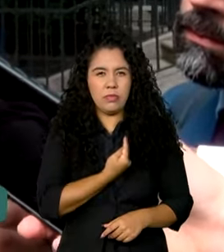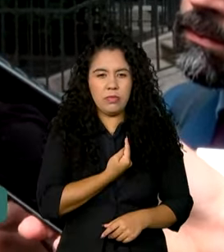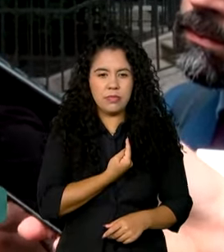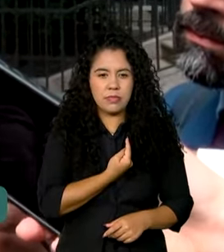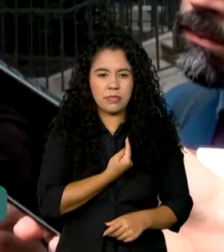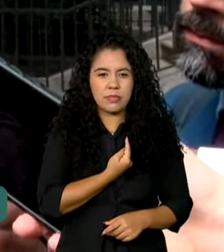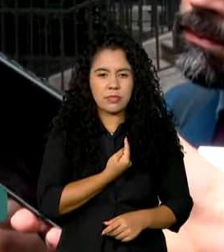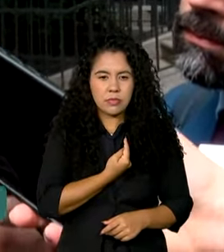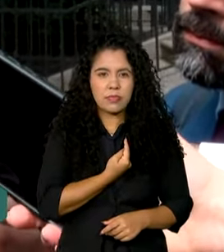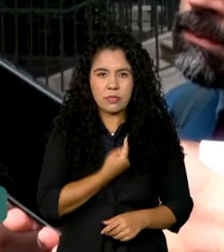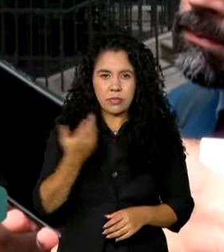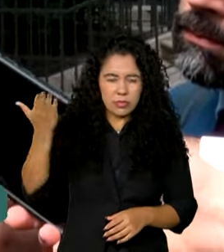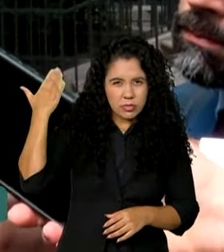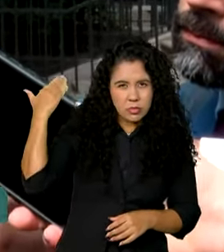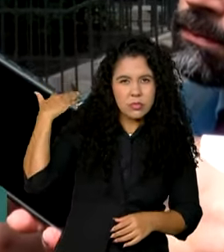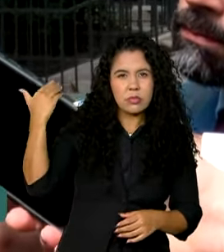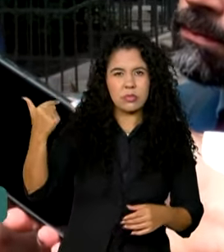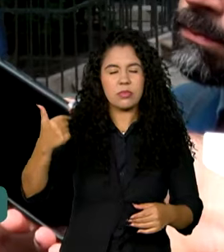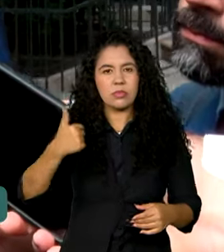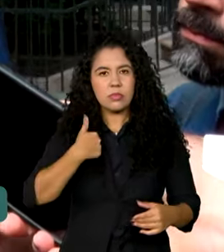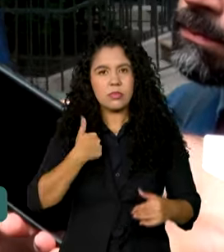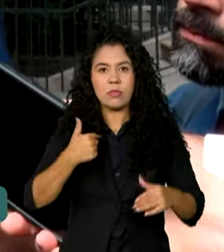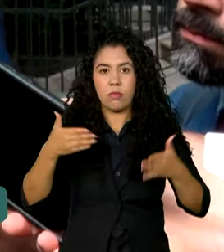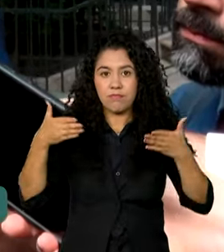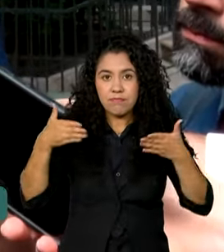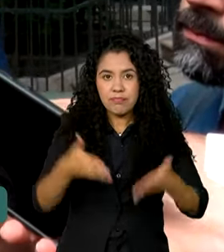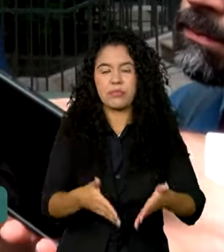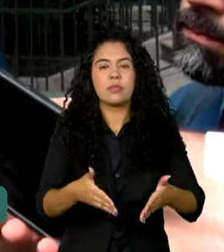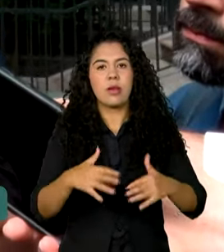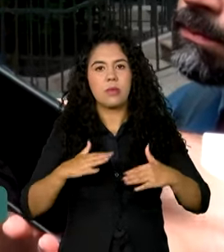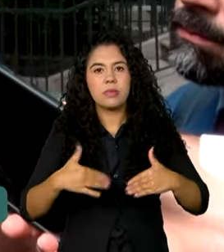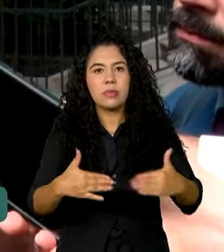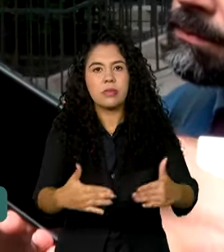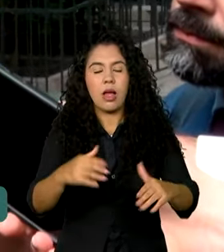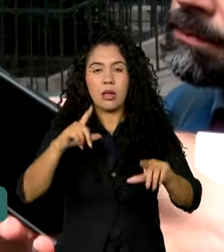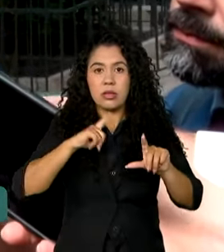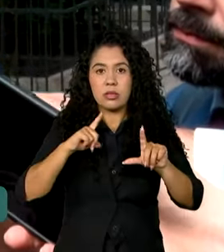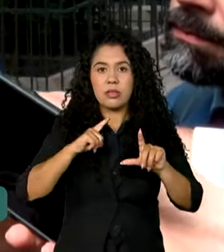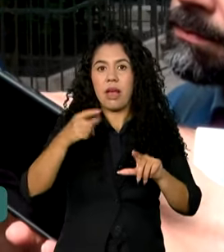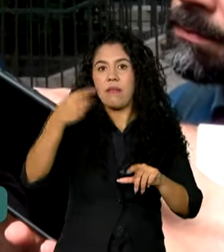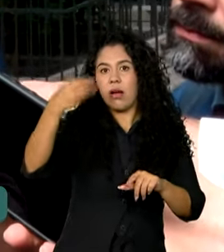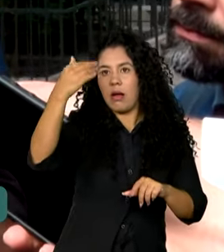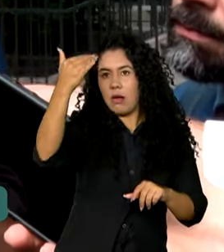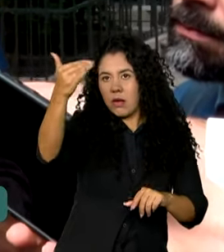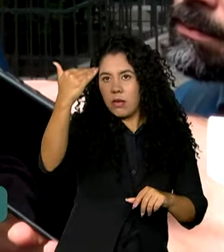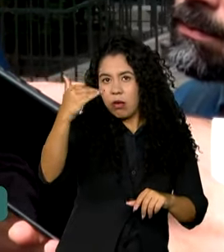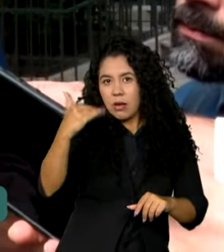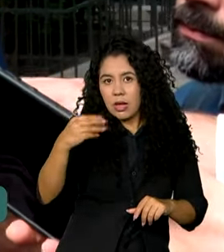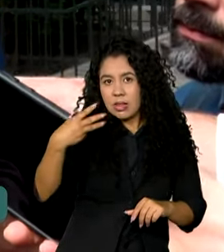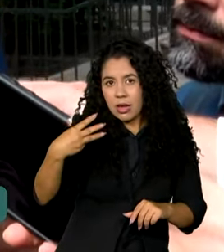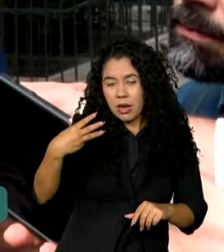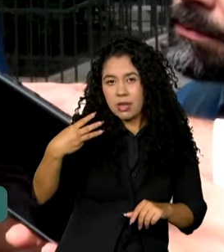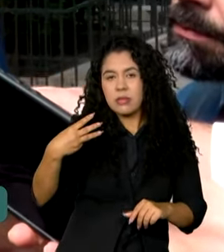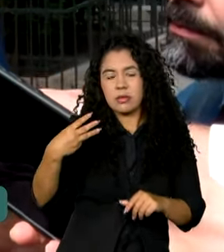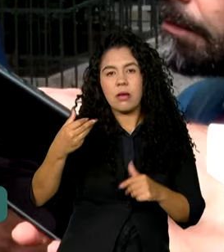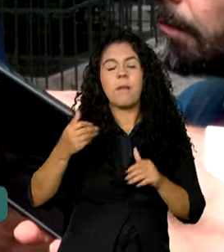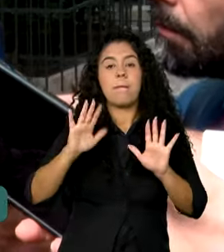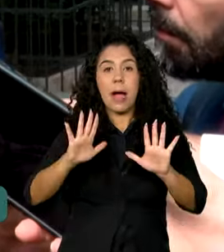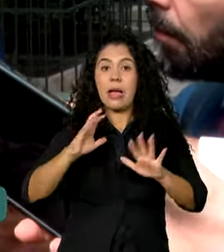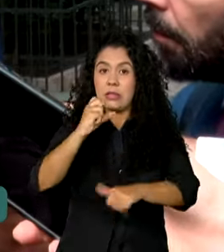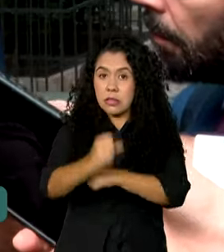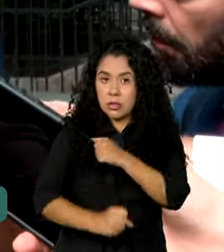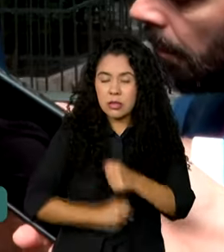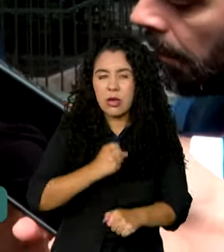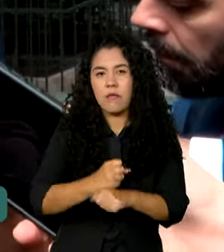Quando assumimos o governo, estávamos três degraus abaixo do grau de investimento. O ano que vem, possivelmente,